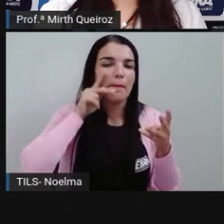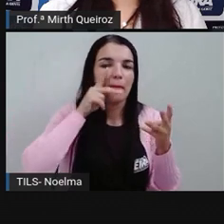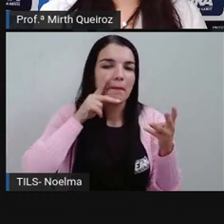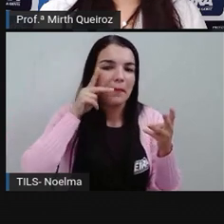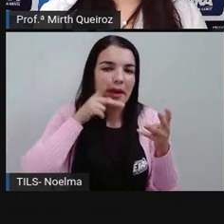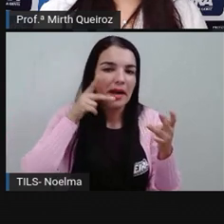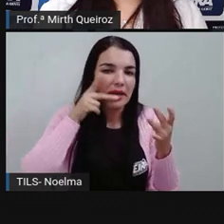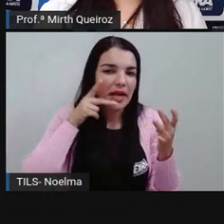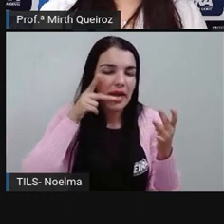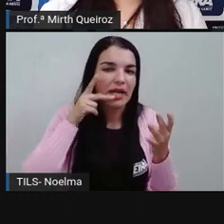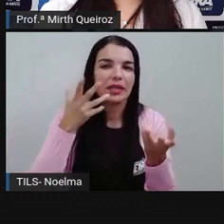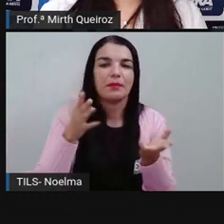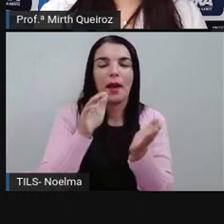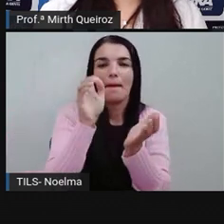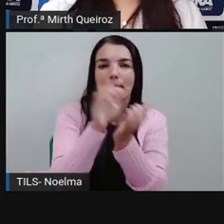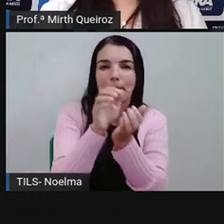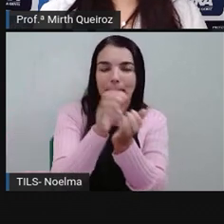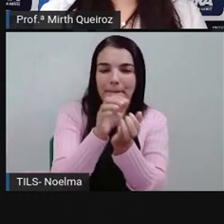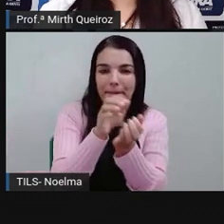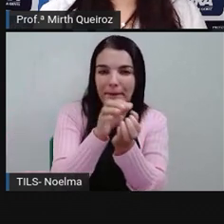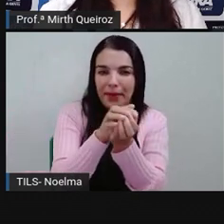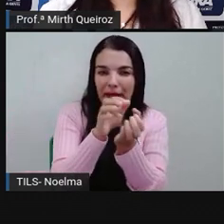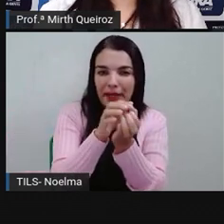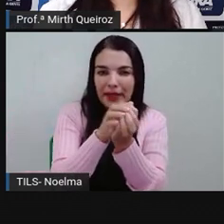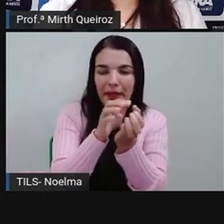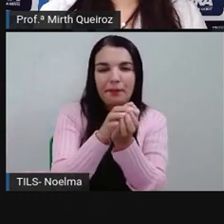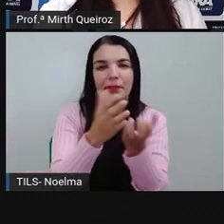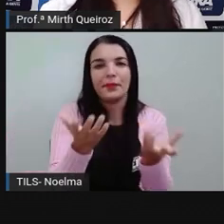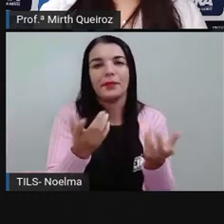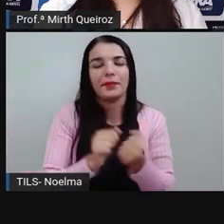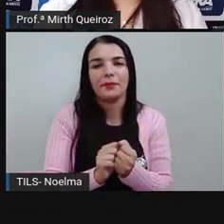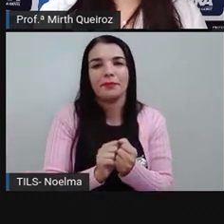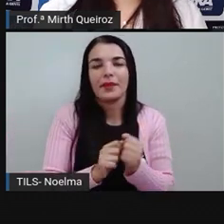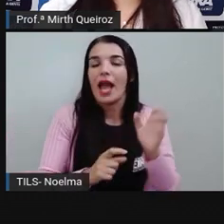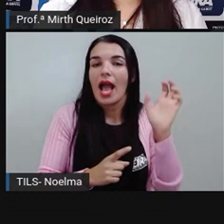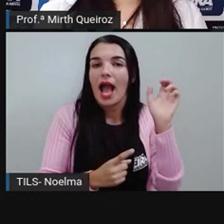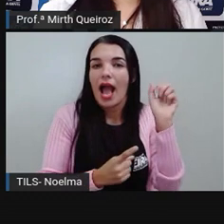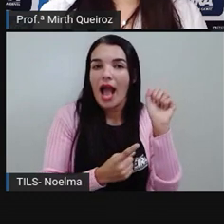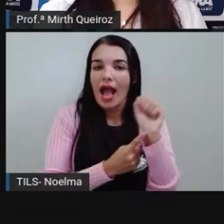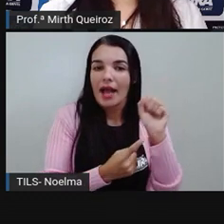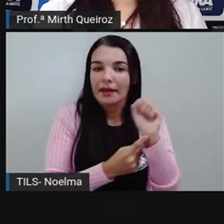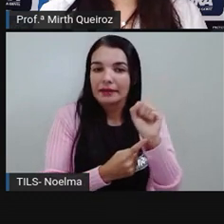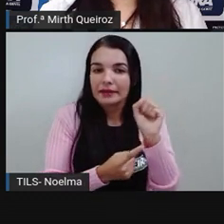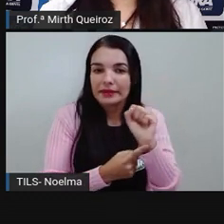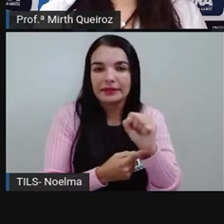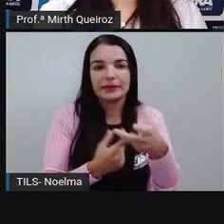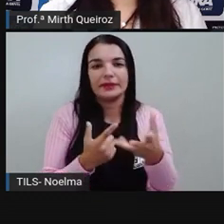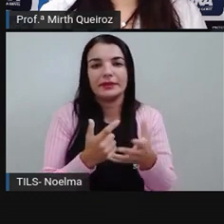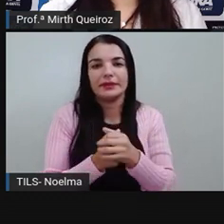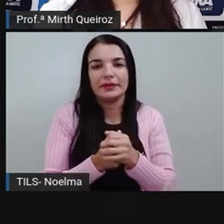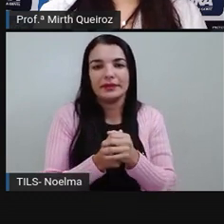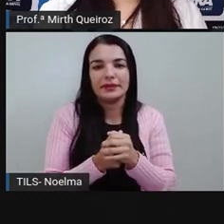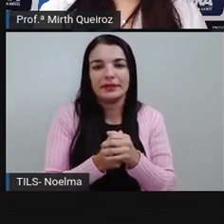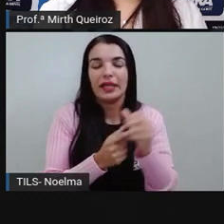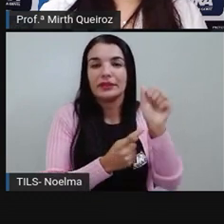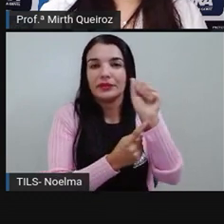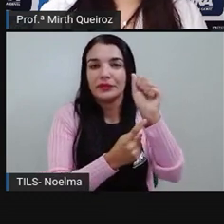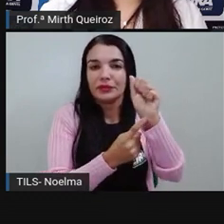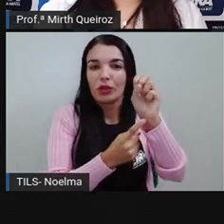Pessoa, Pernambuco, com capital Recife, Alagoas, com capital Maceió,